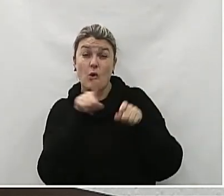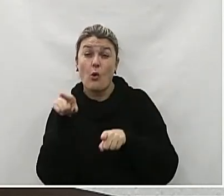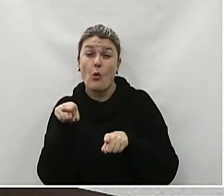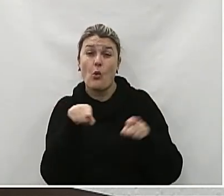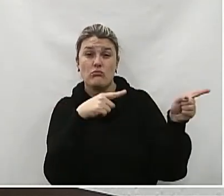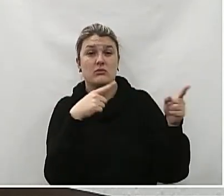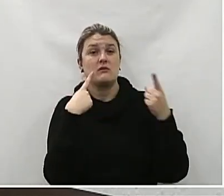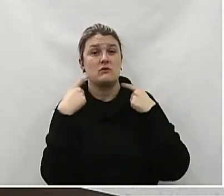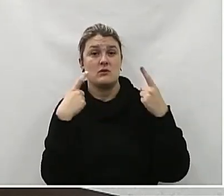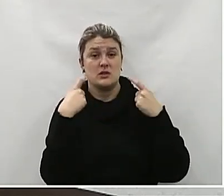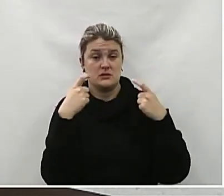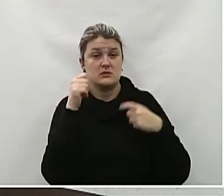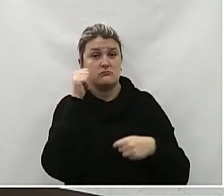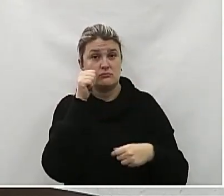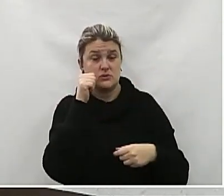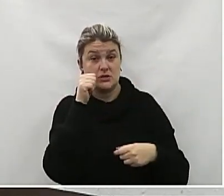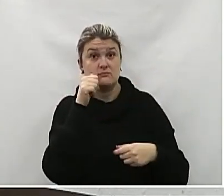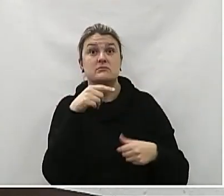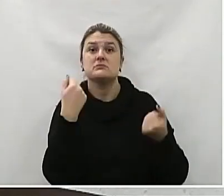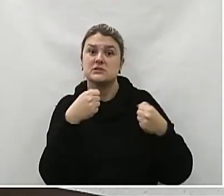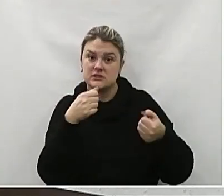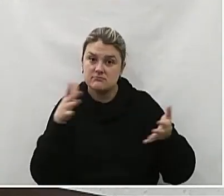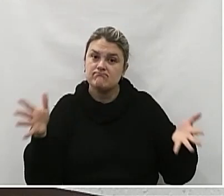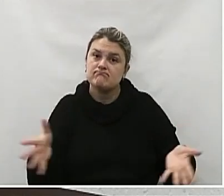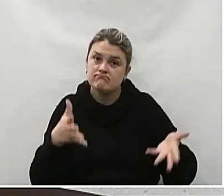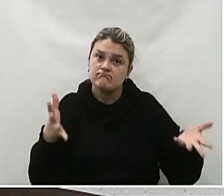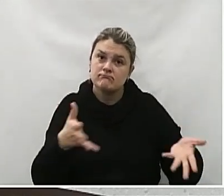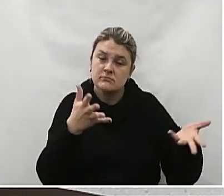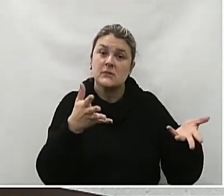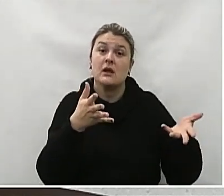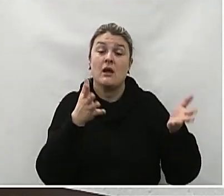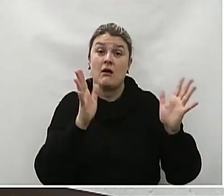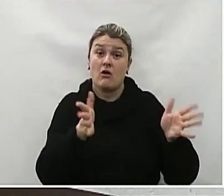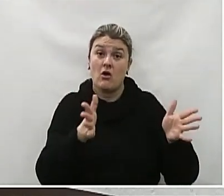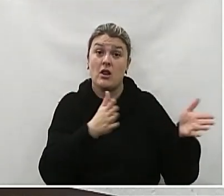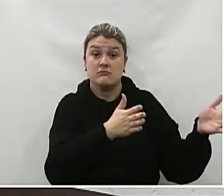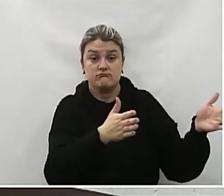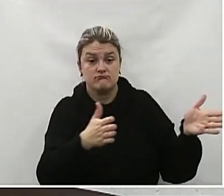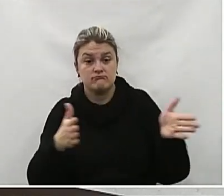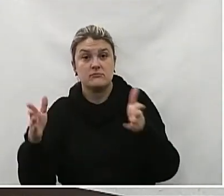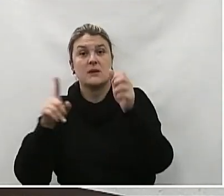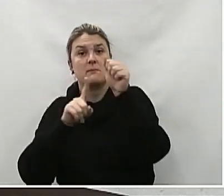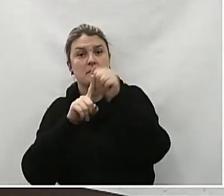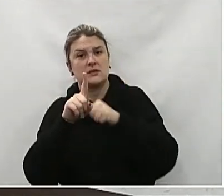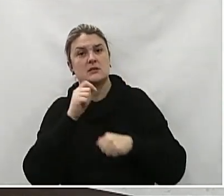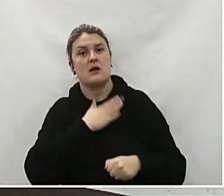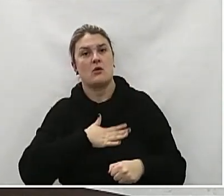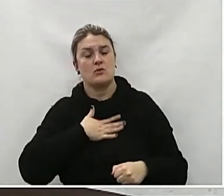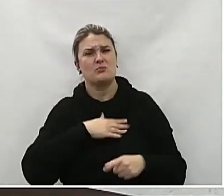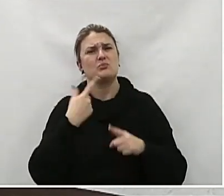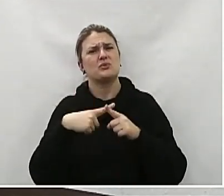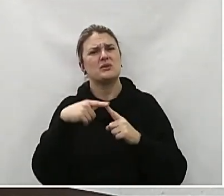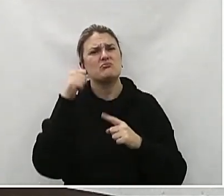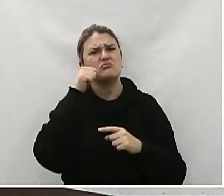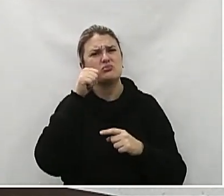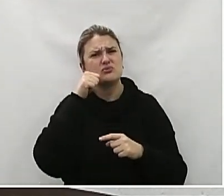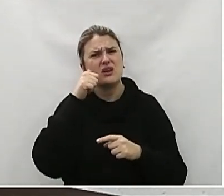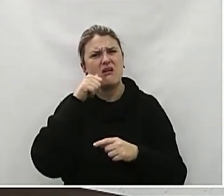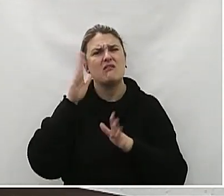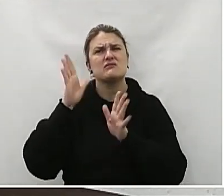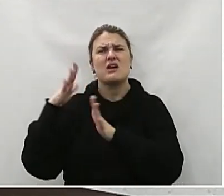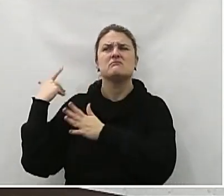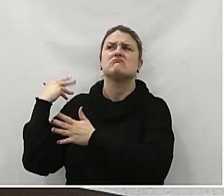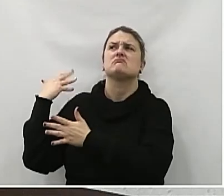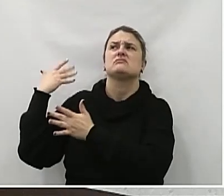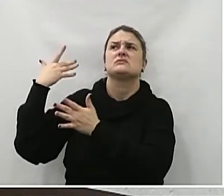impulsão, dessa criação, desse emblemático Agosto Que a mulher realmente é vítima há séculos, eu